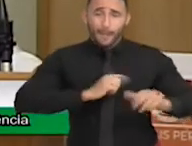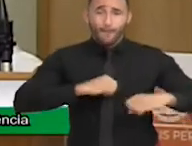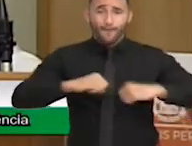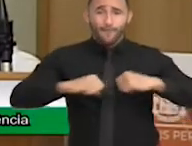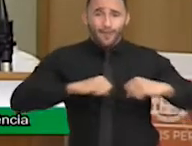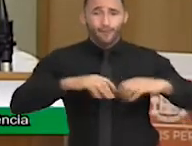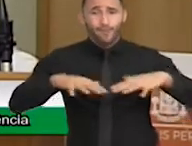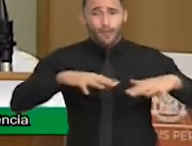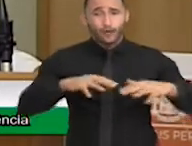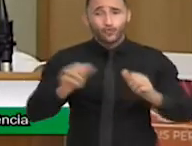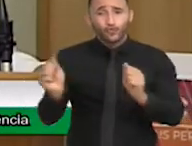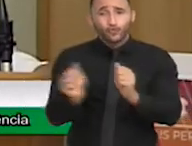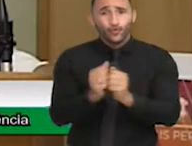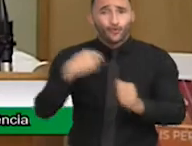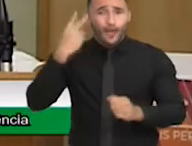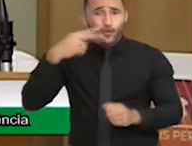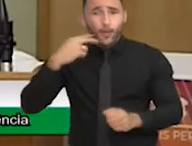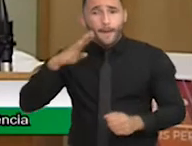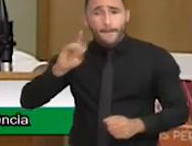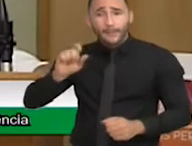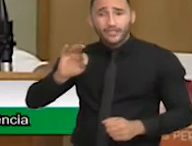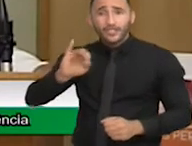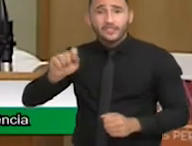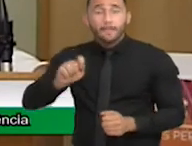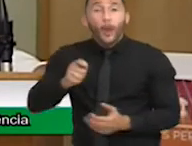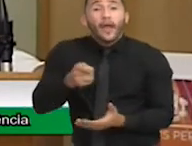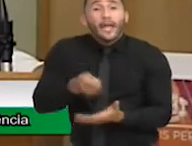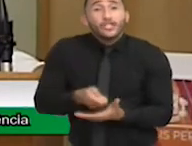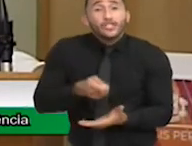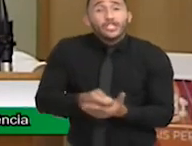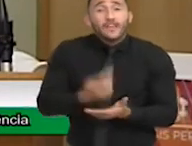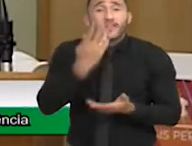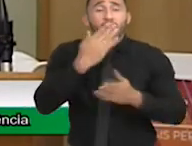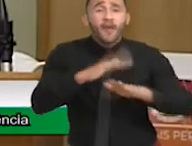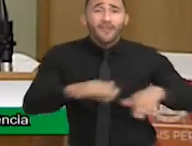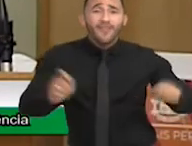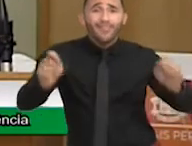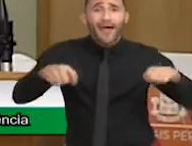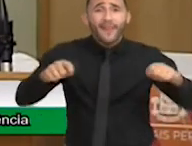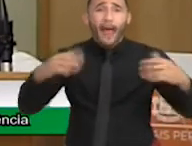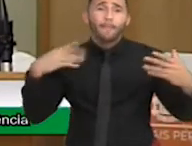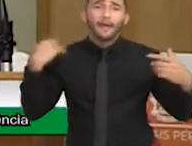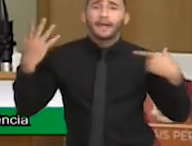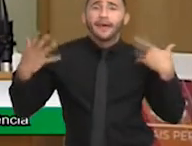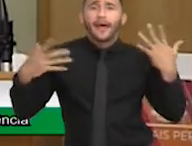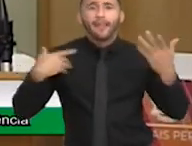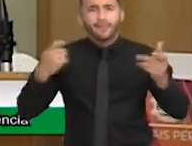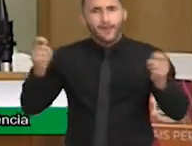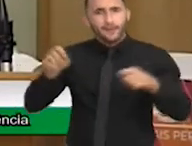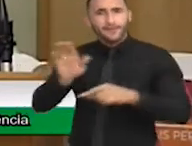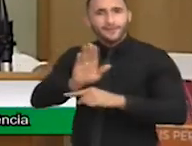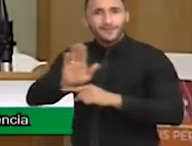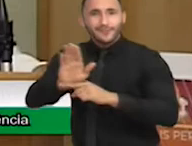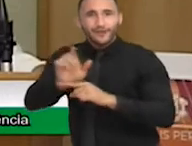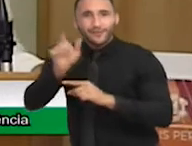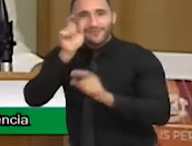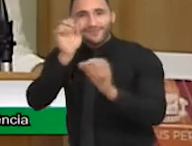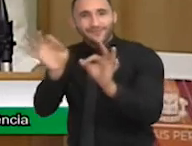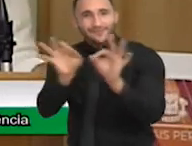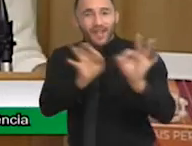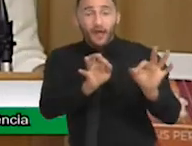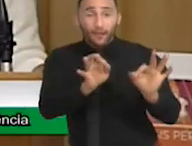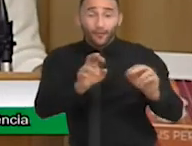Batista, para garantir que essas crianças tenham lazer, que elas possam ir ao cinema e conseguimos aí